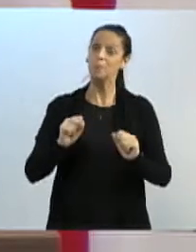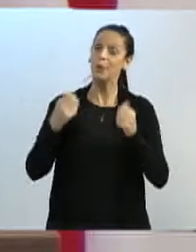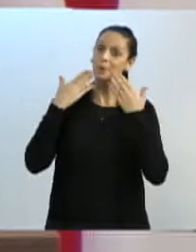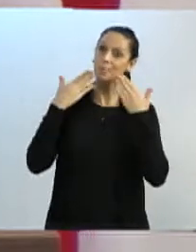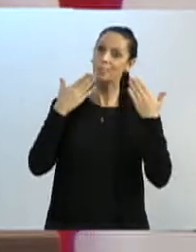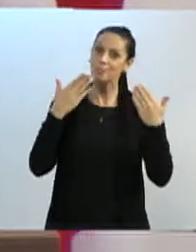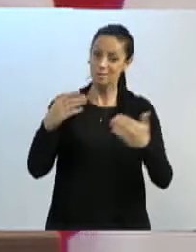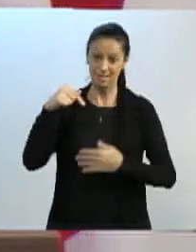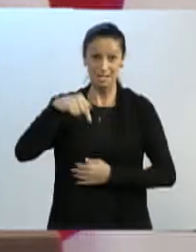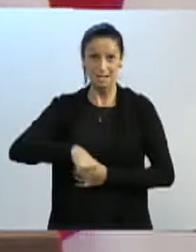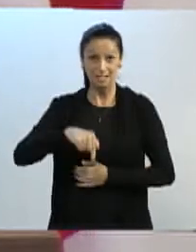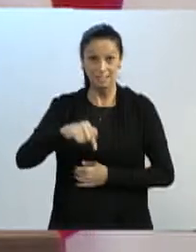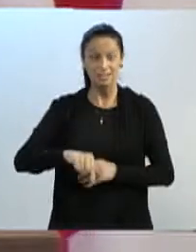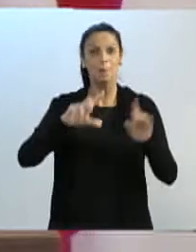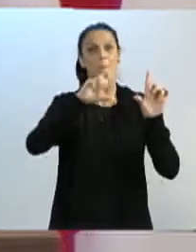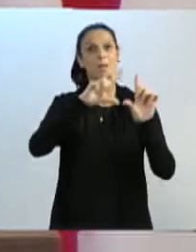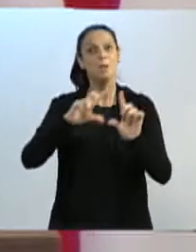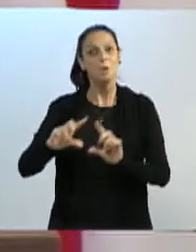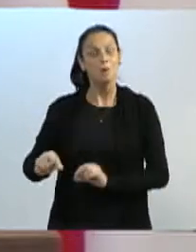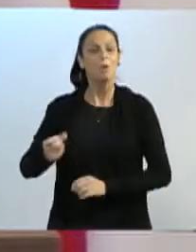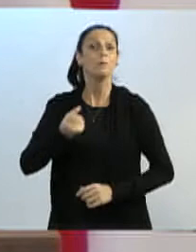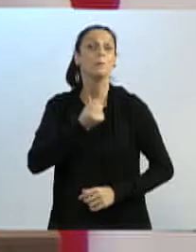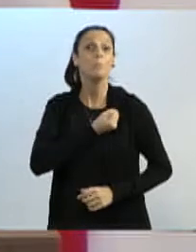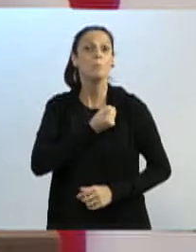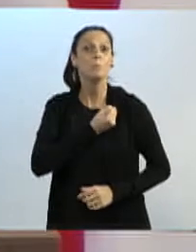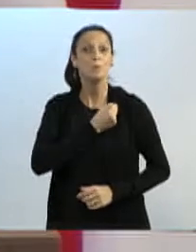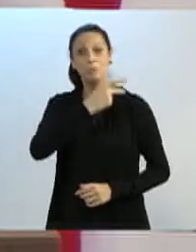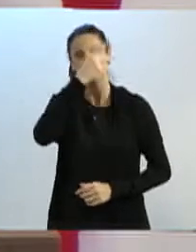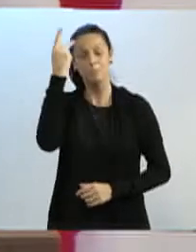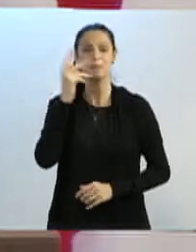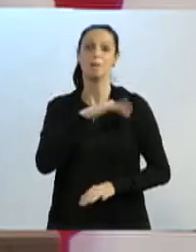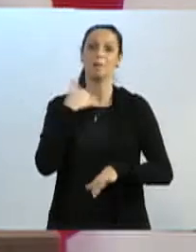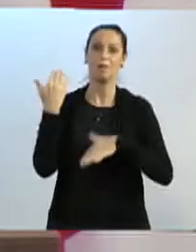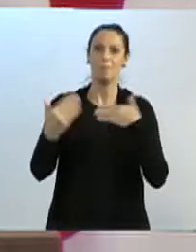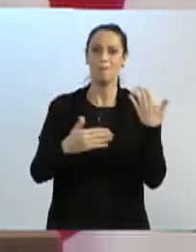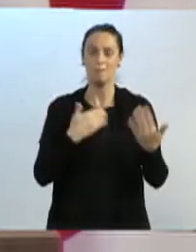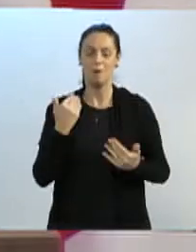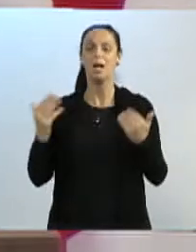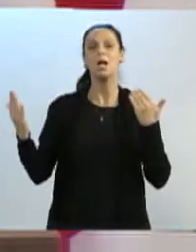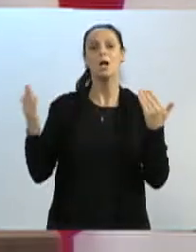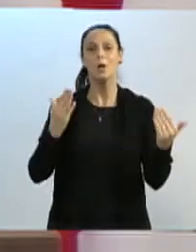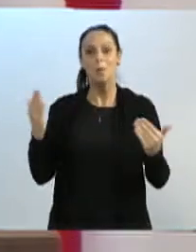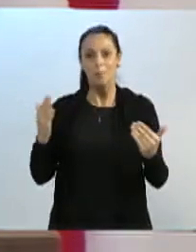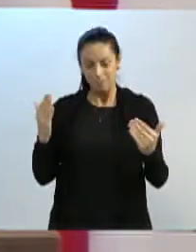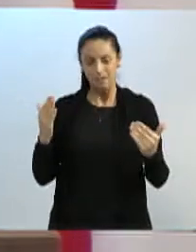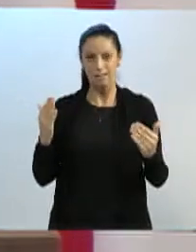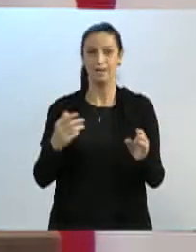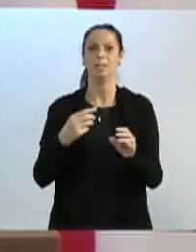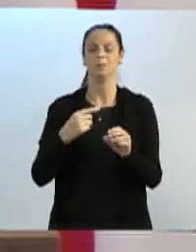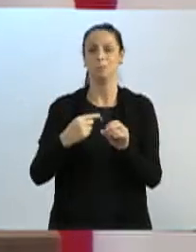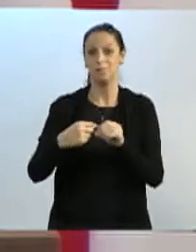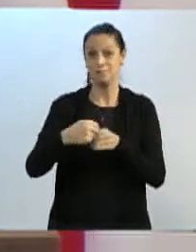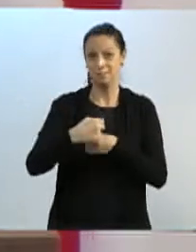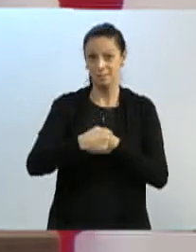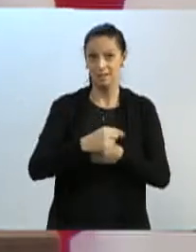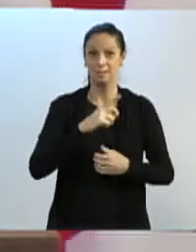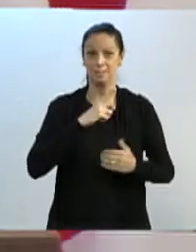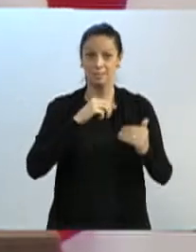taxa de letalidade do Brasil entre os municípios com mais de 100 mil habitantes.